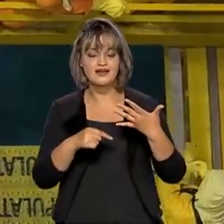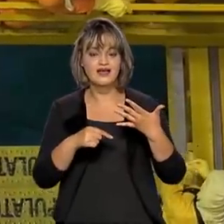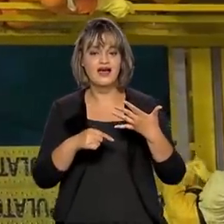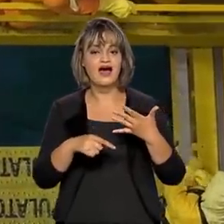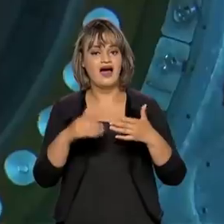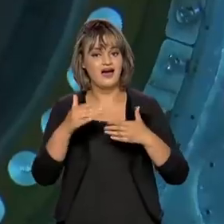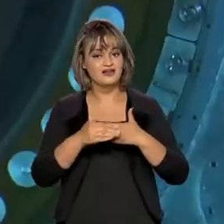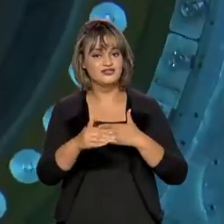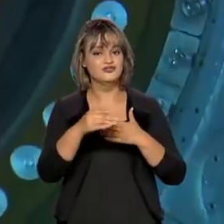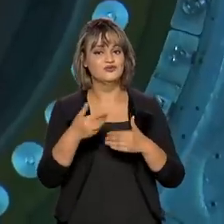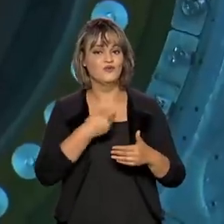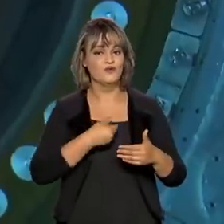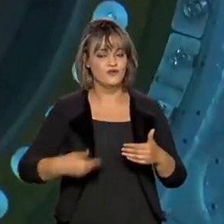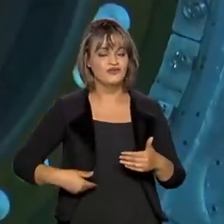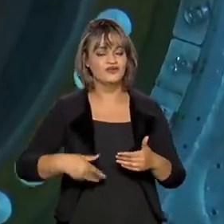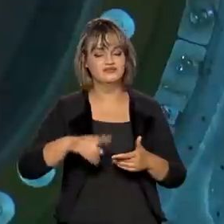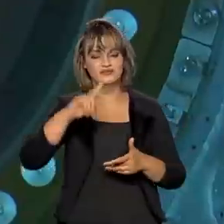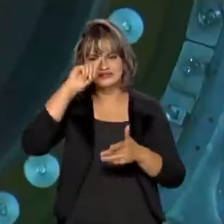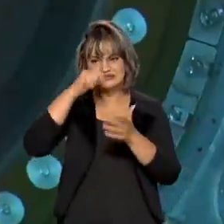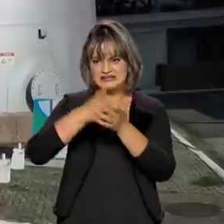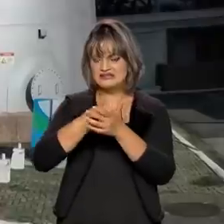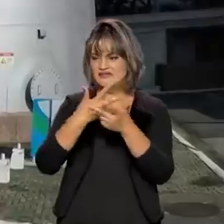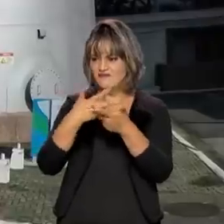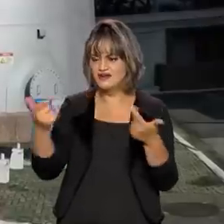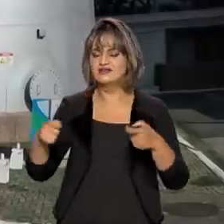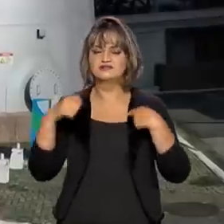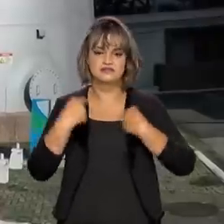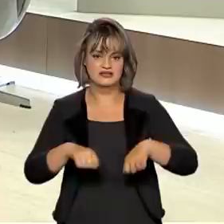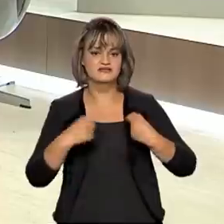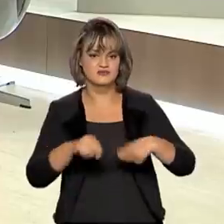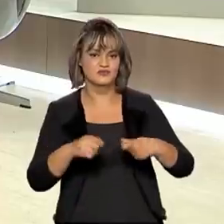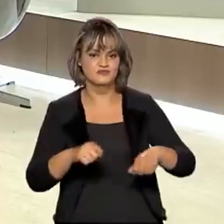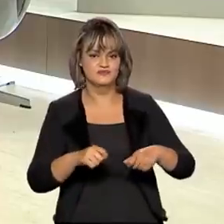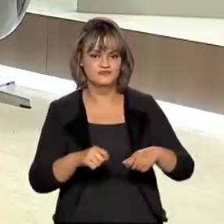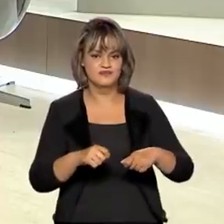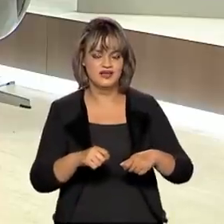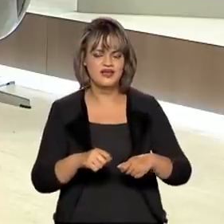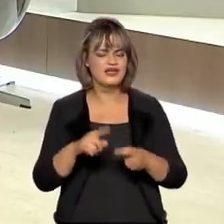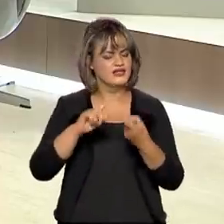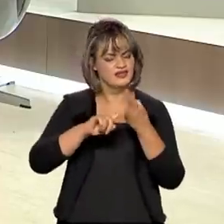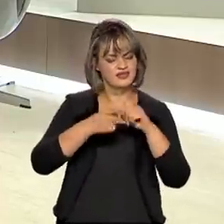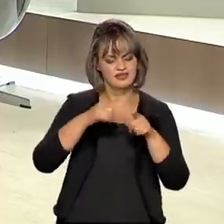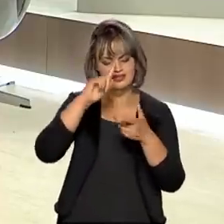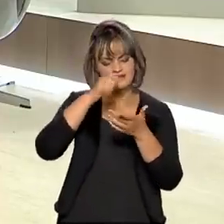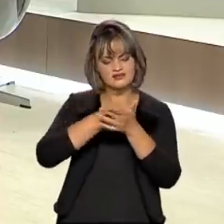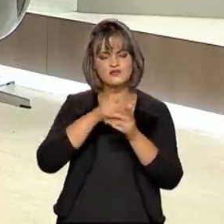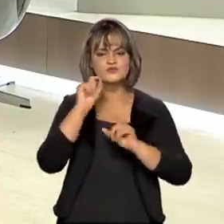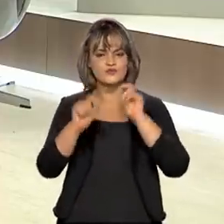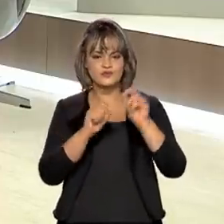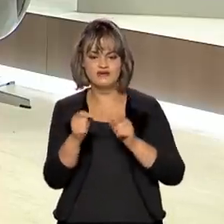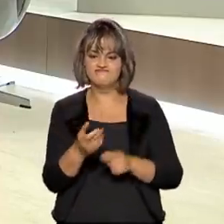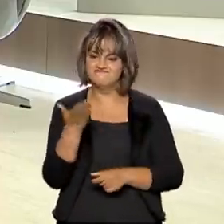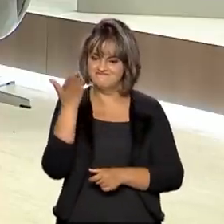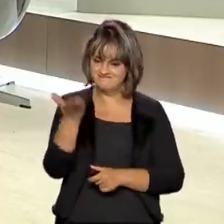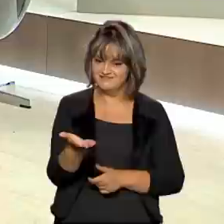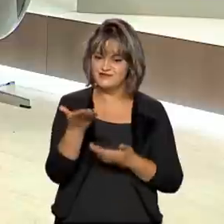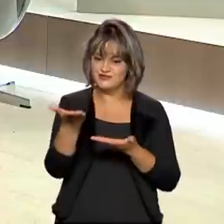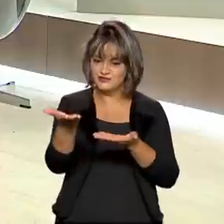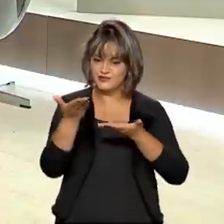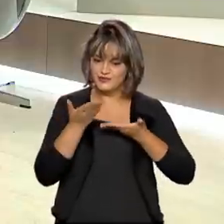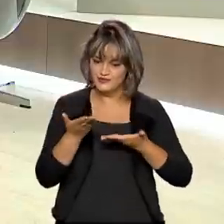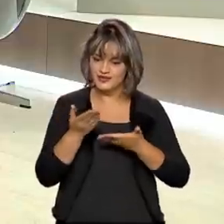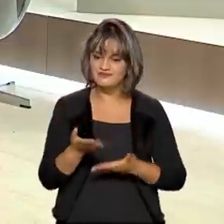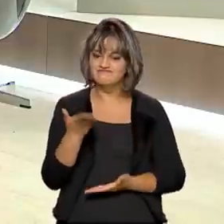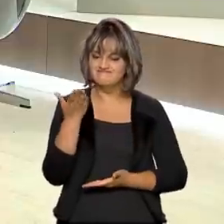levaram o governo a tomar uma série de iniciativas. Para discutir esse assunto, Brasil em Pauta recebe aqui